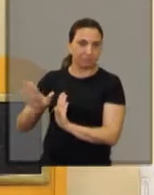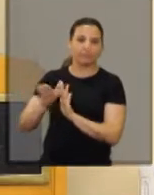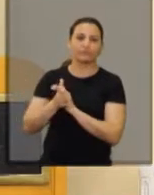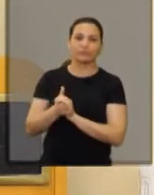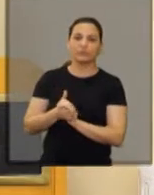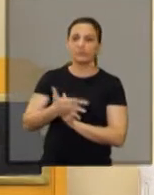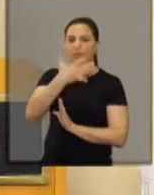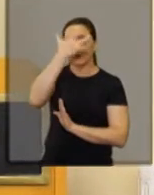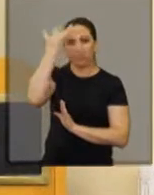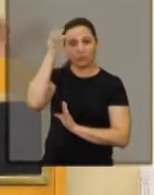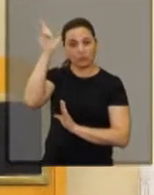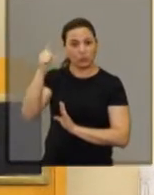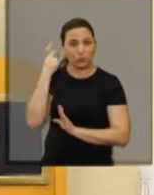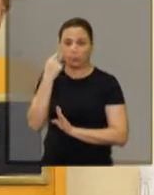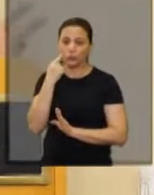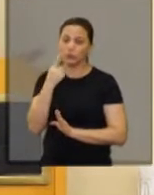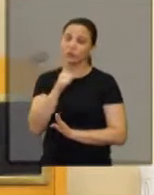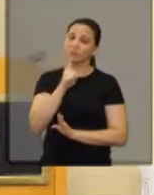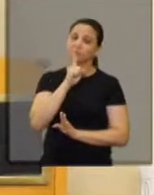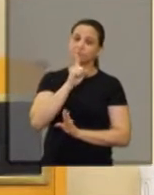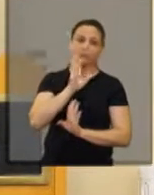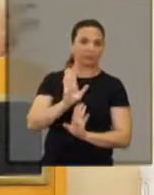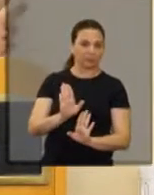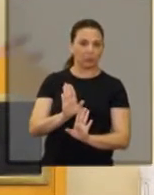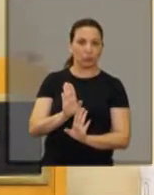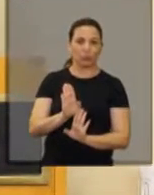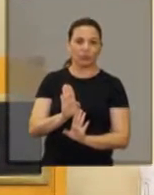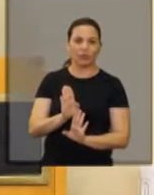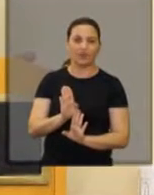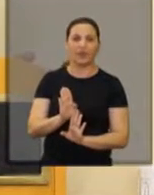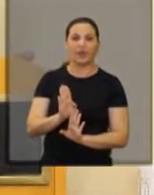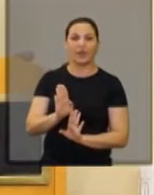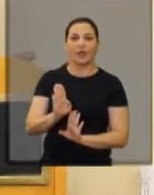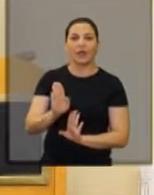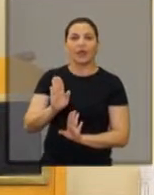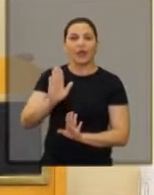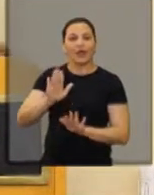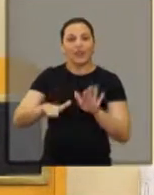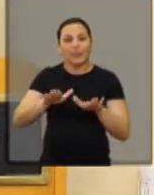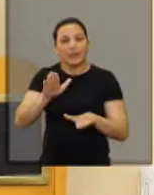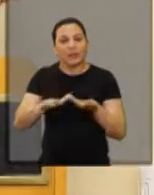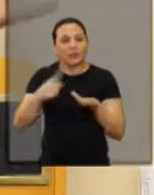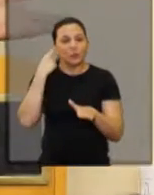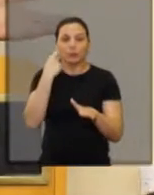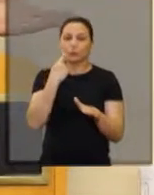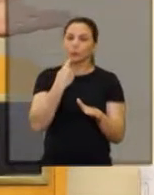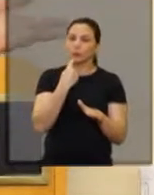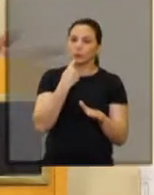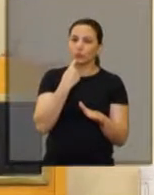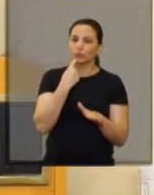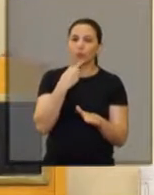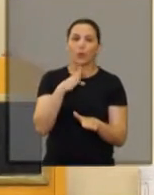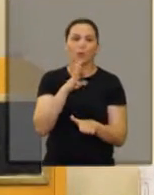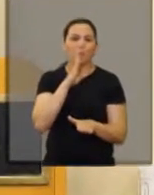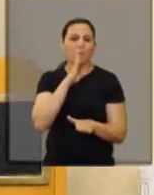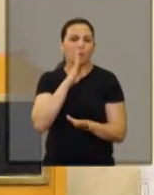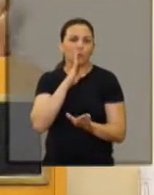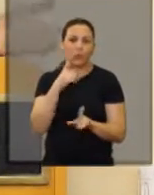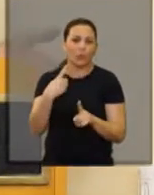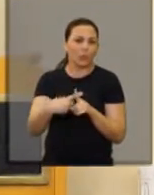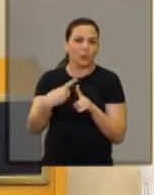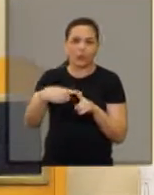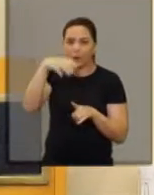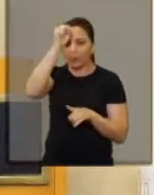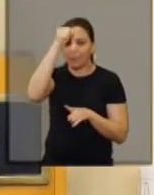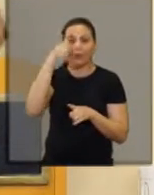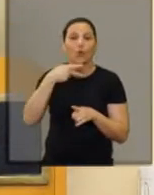As pessoas surdas não são mudas. Raramente um surdo, o surdo é mudo, não fala